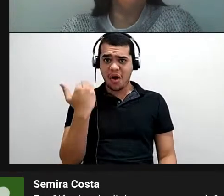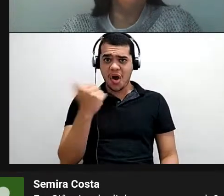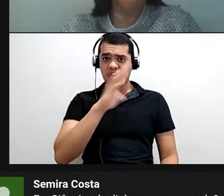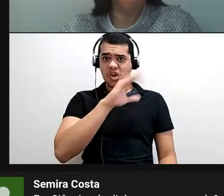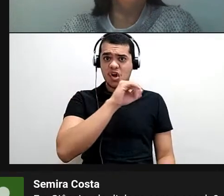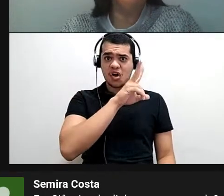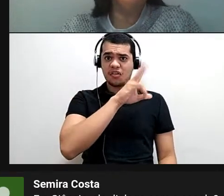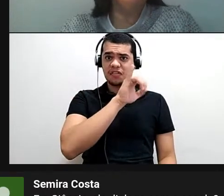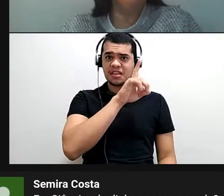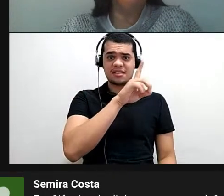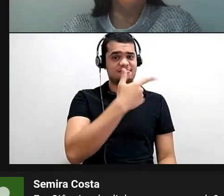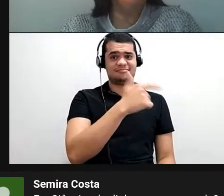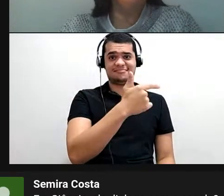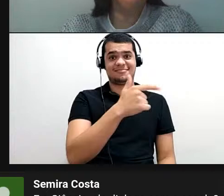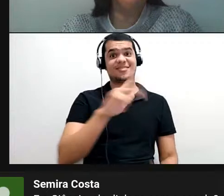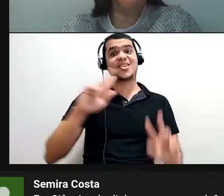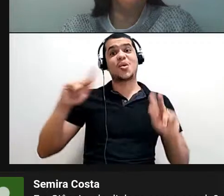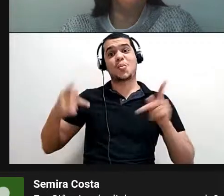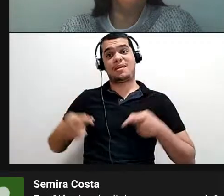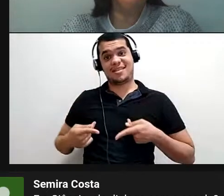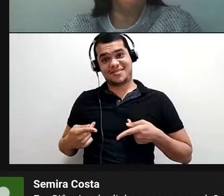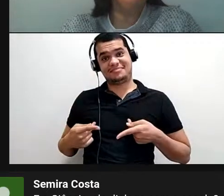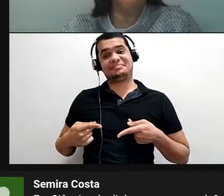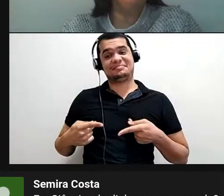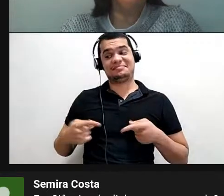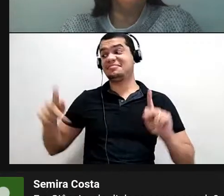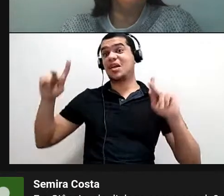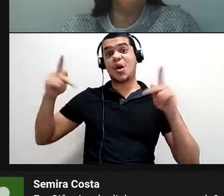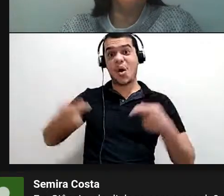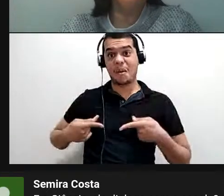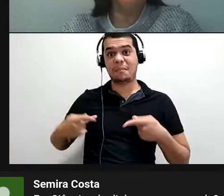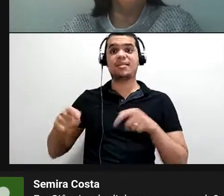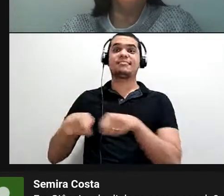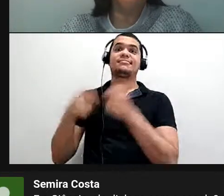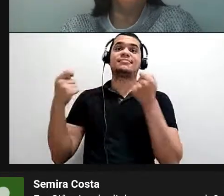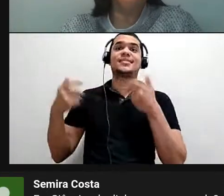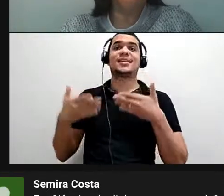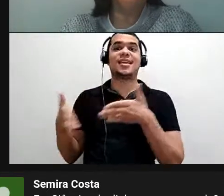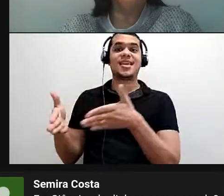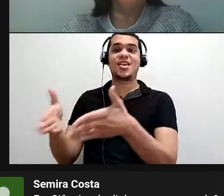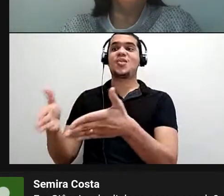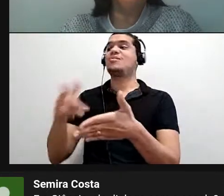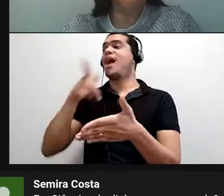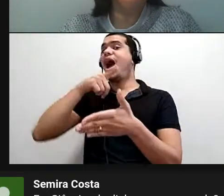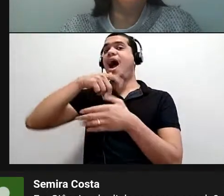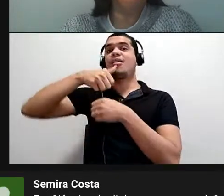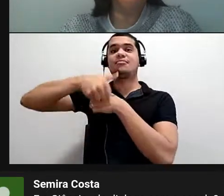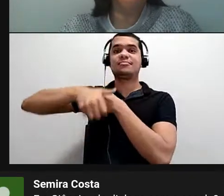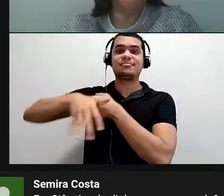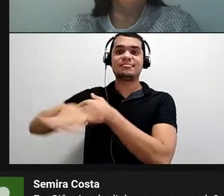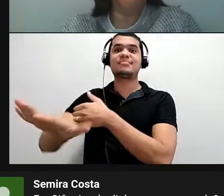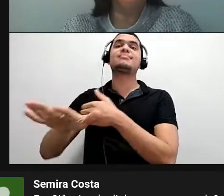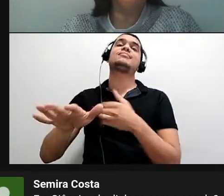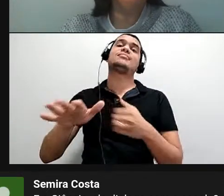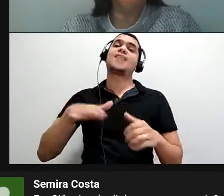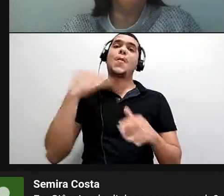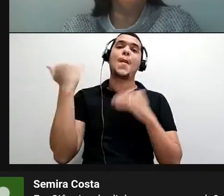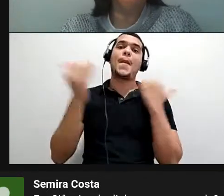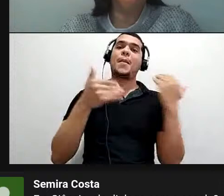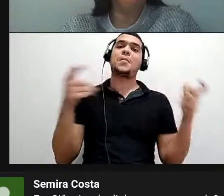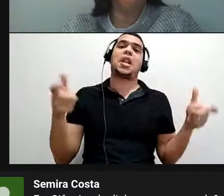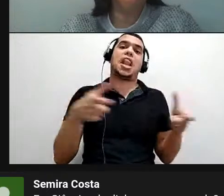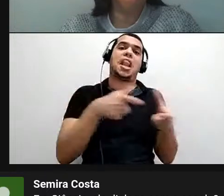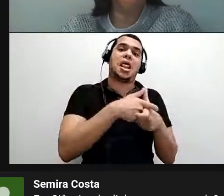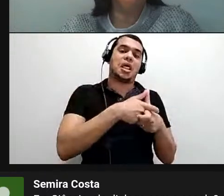os humanos que estão acabando. São os humanos que estão destruindo os rios, as nascentes, estão deixando os animais extintos, estão matando uns aos